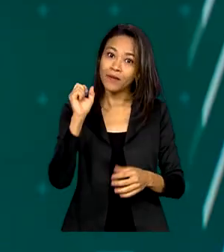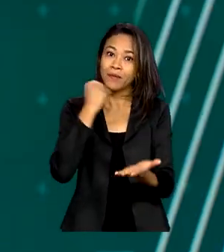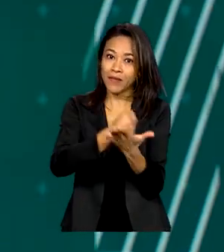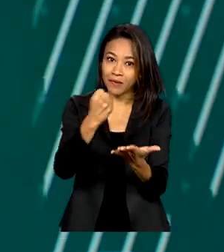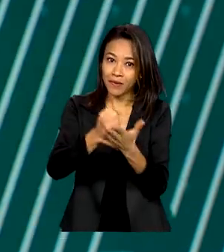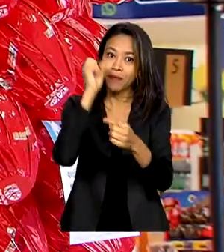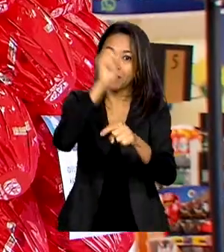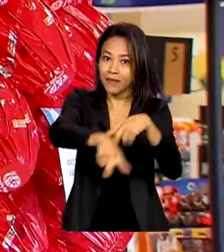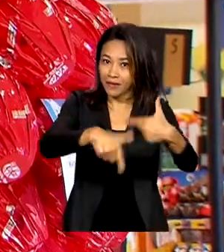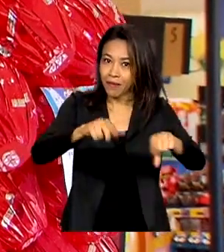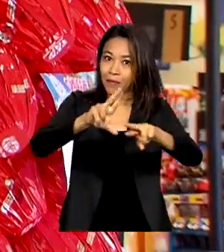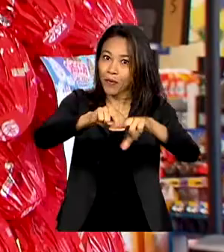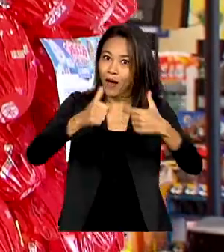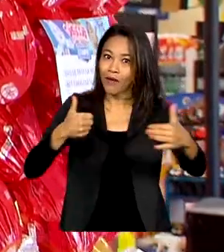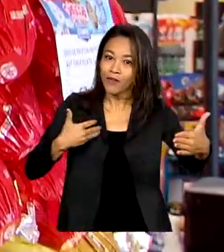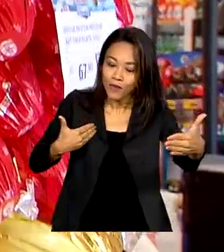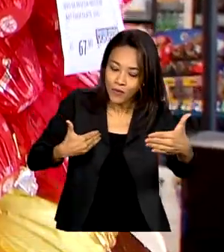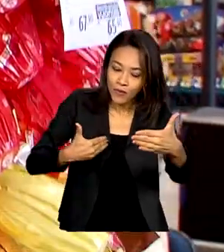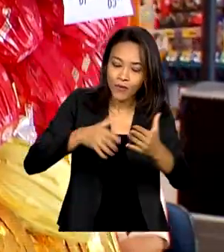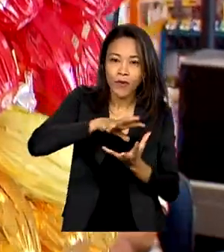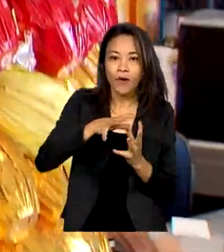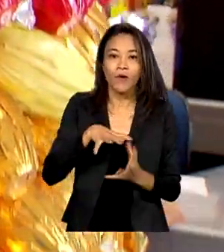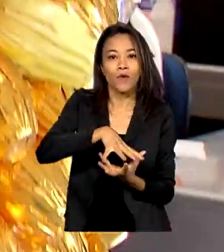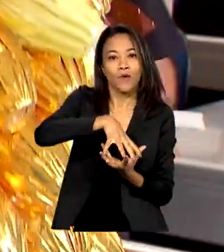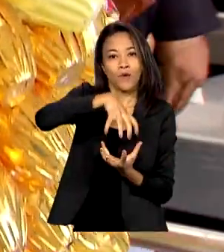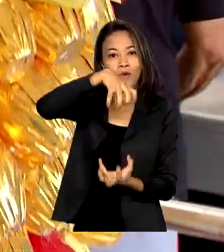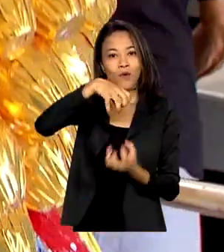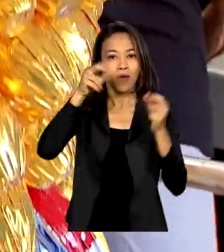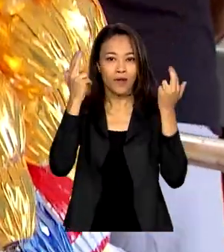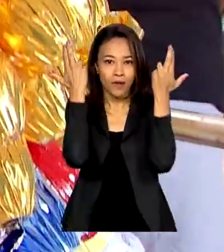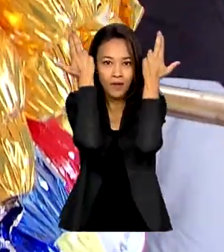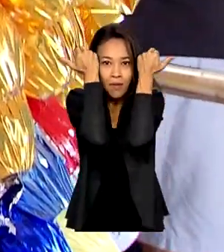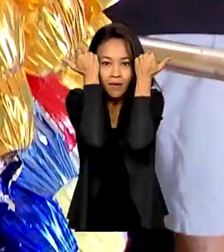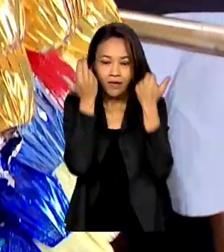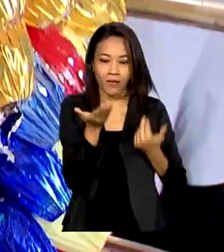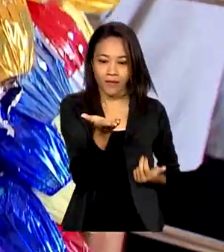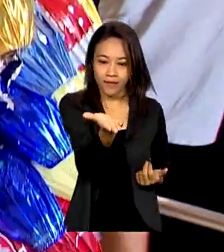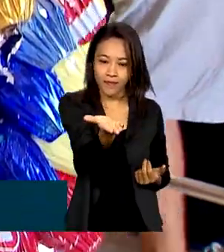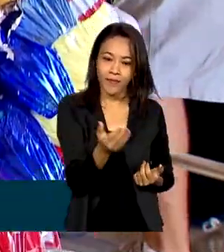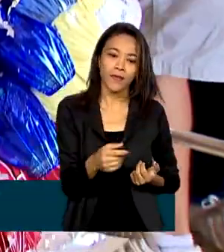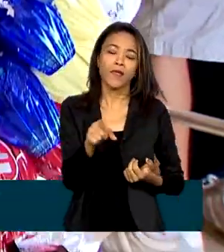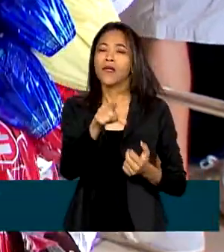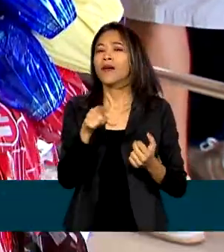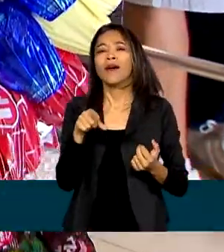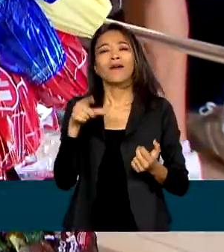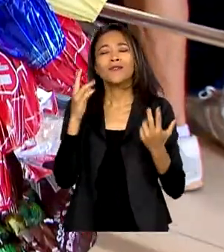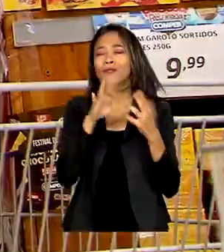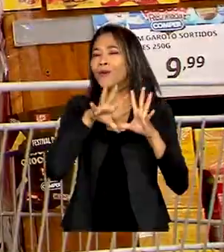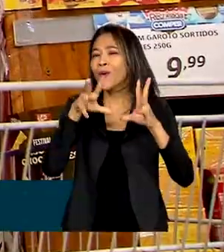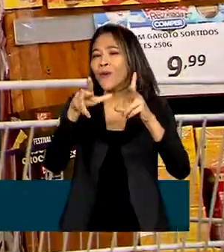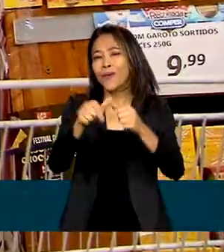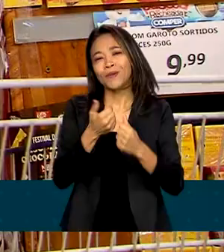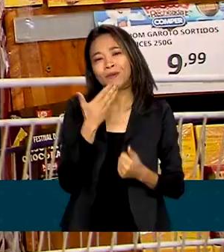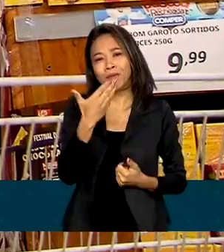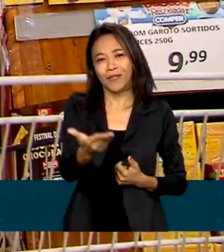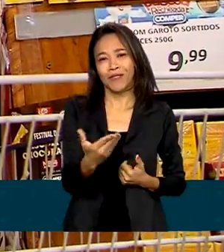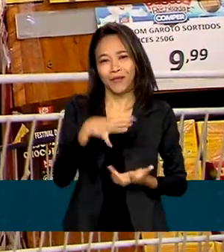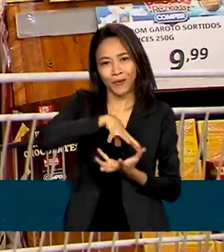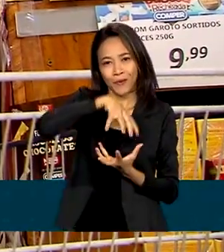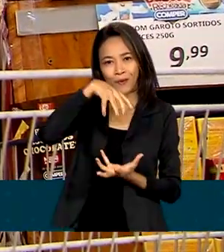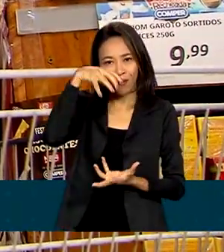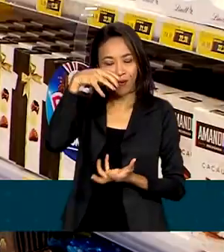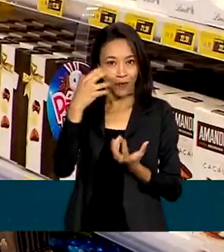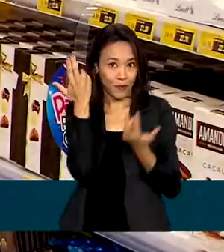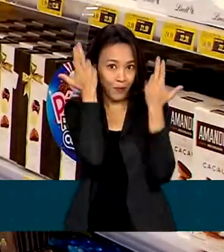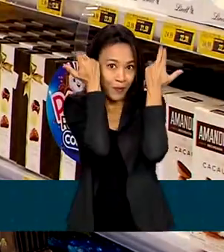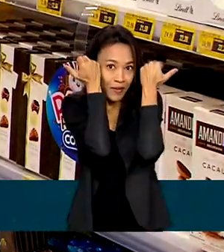da Páscoa. Uma infinidade de opções para tentar atender a todos os pedidos para o coelhinho. E como a demanda está